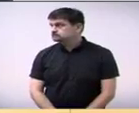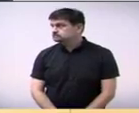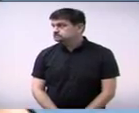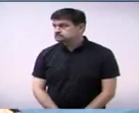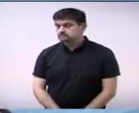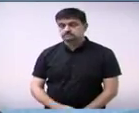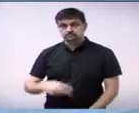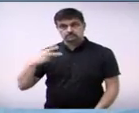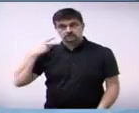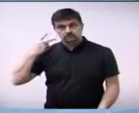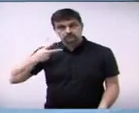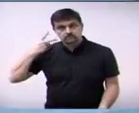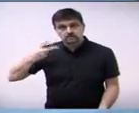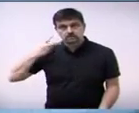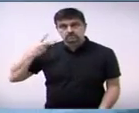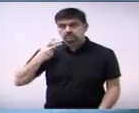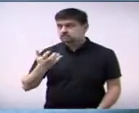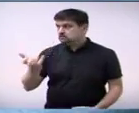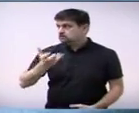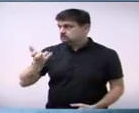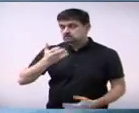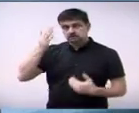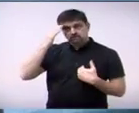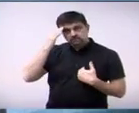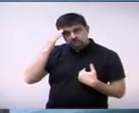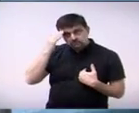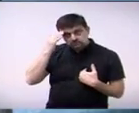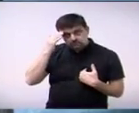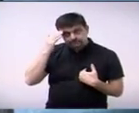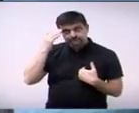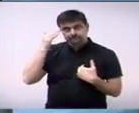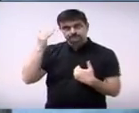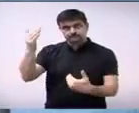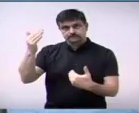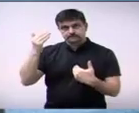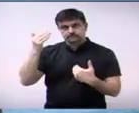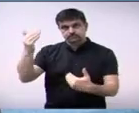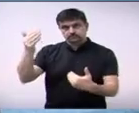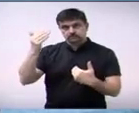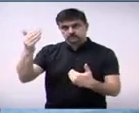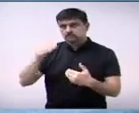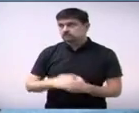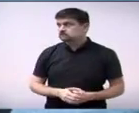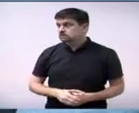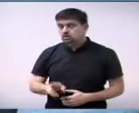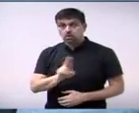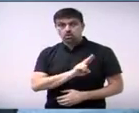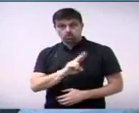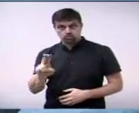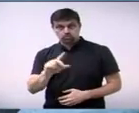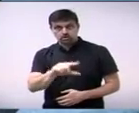Nobres colegas, eu quero agradecer o acolhimento da indicação feita por mim